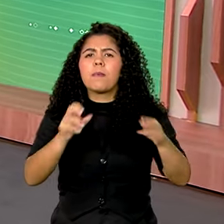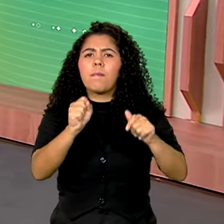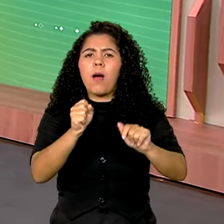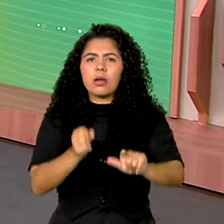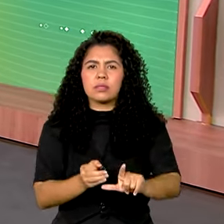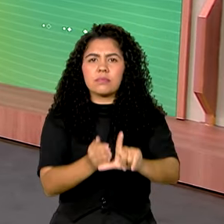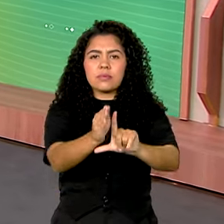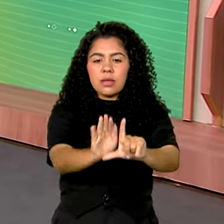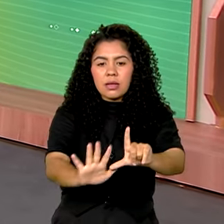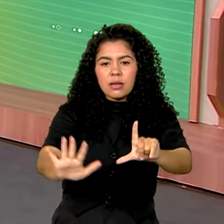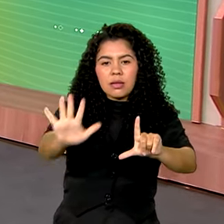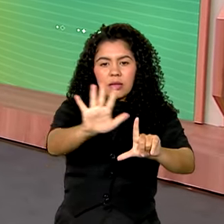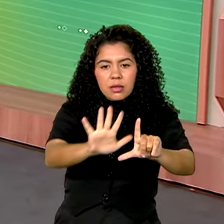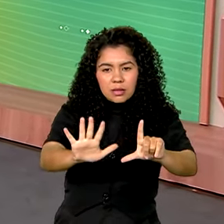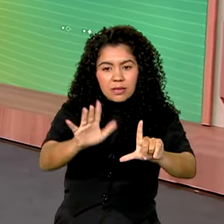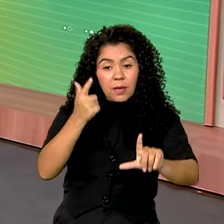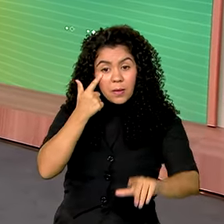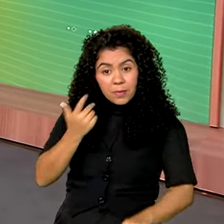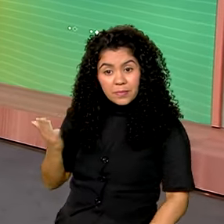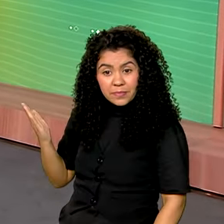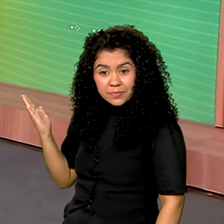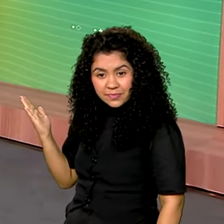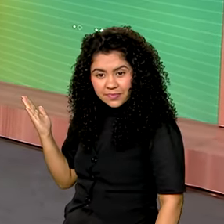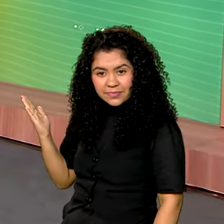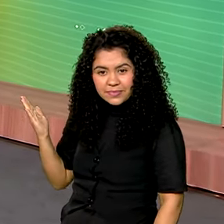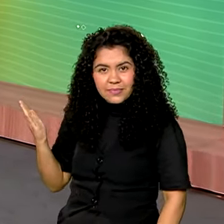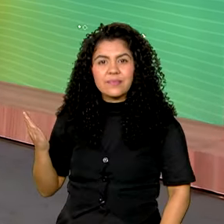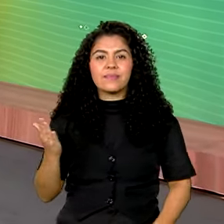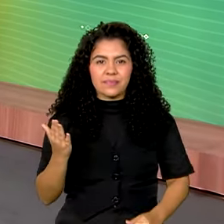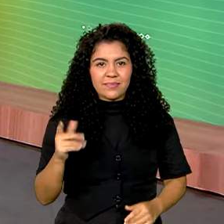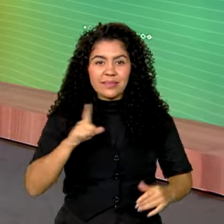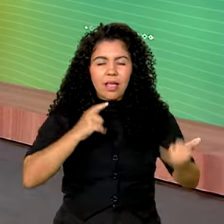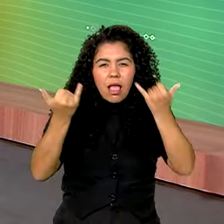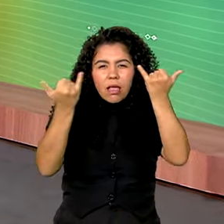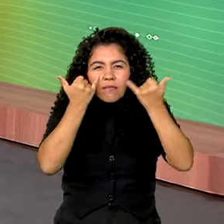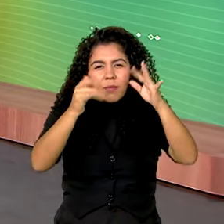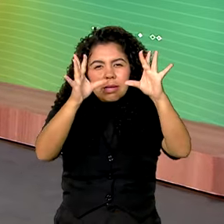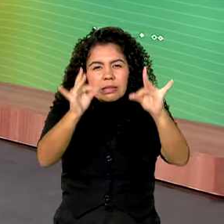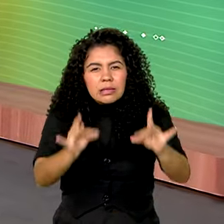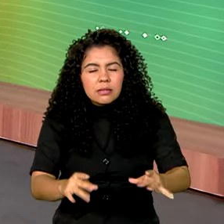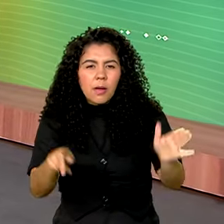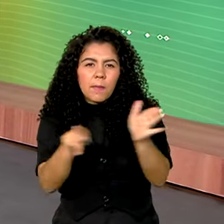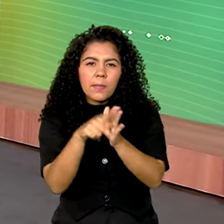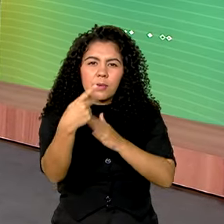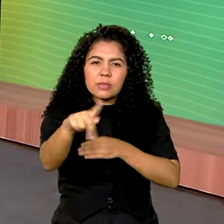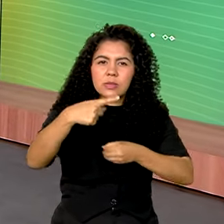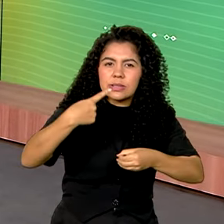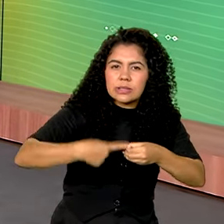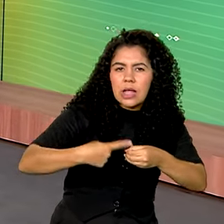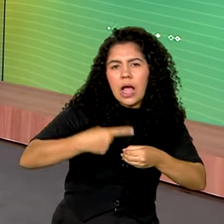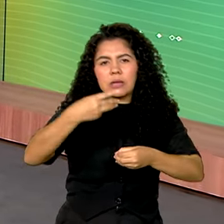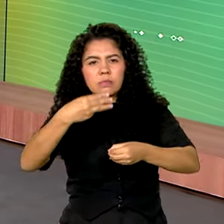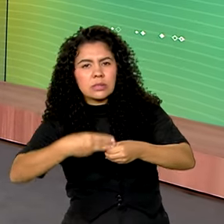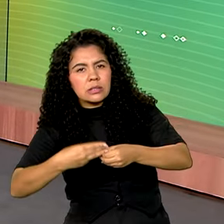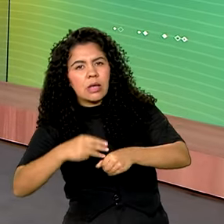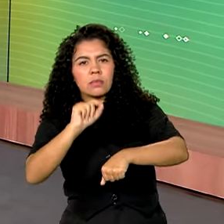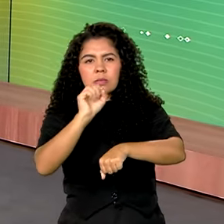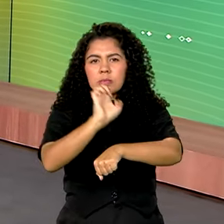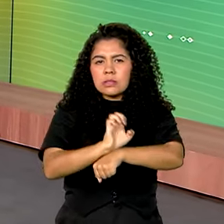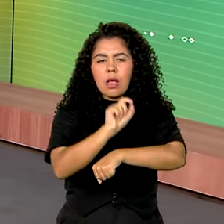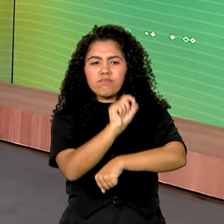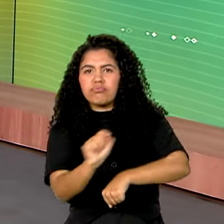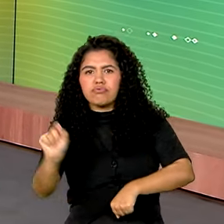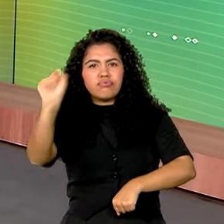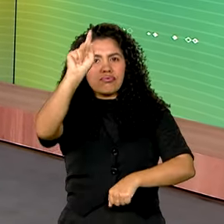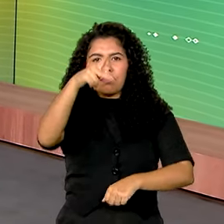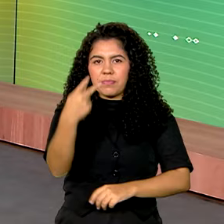clicar lá, acessar lá pelo gov.br barra Comunica.br para saber sobre o seu município ou alguma outra cidade ou